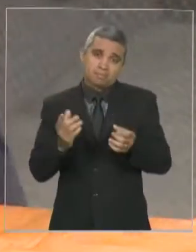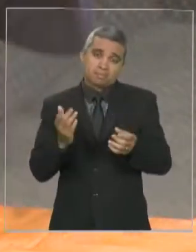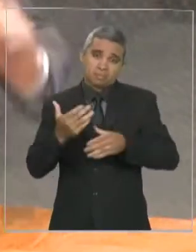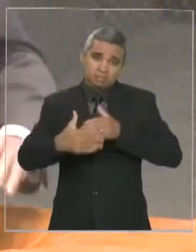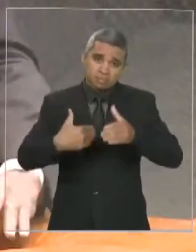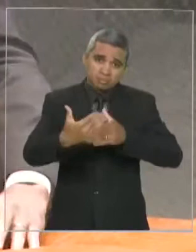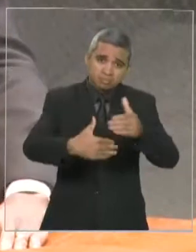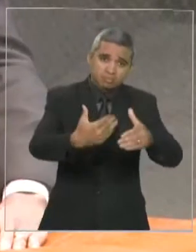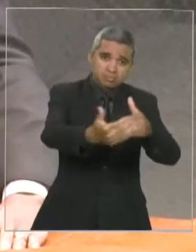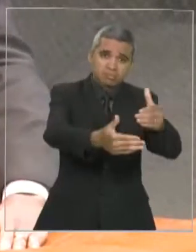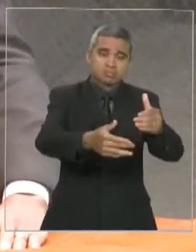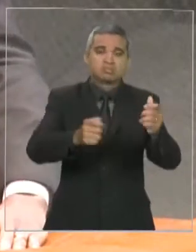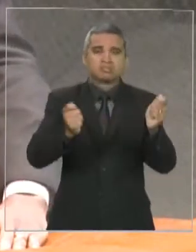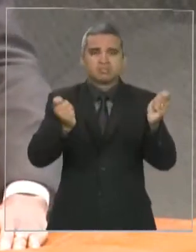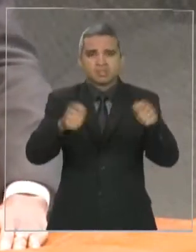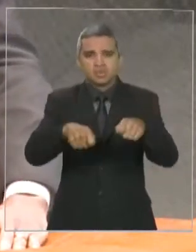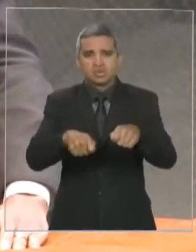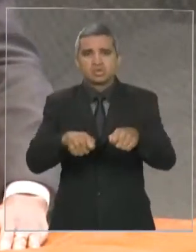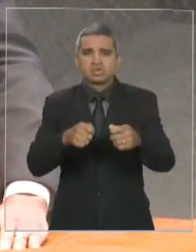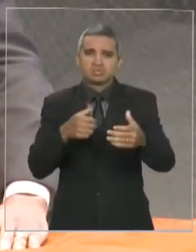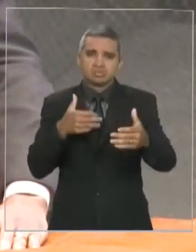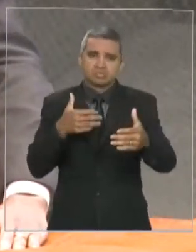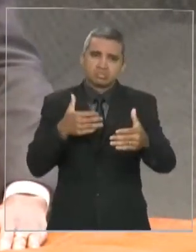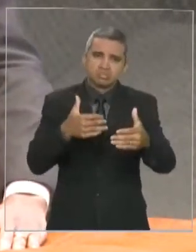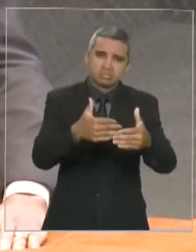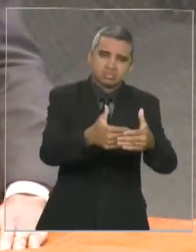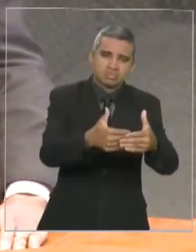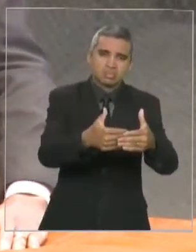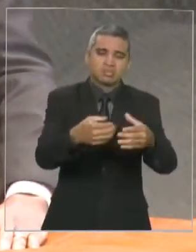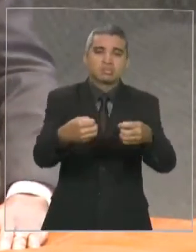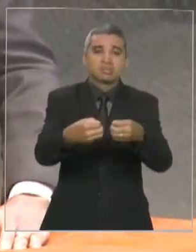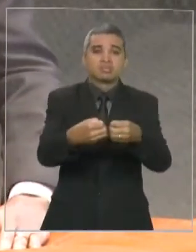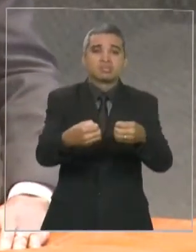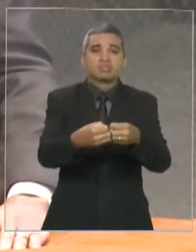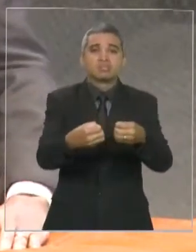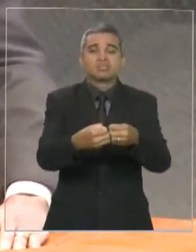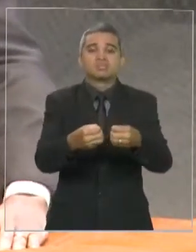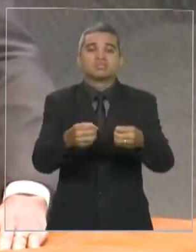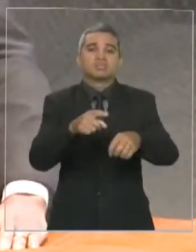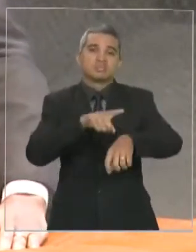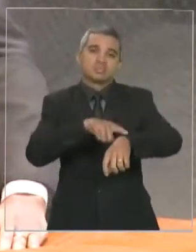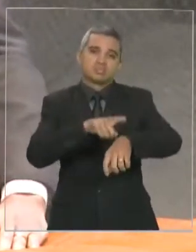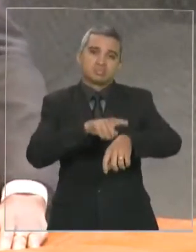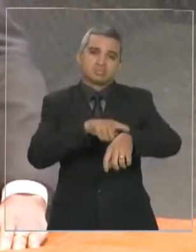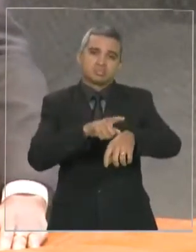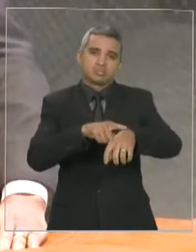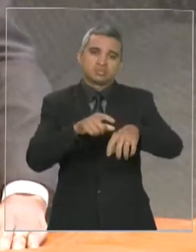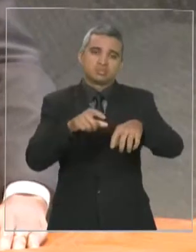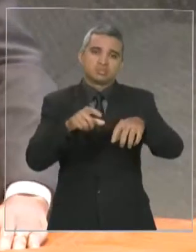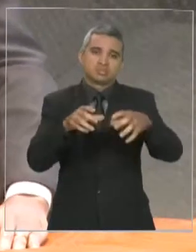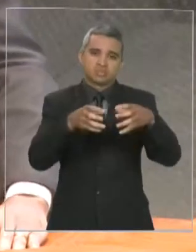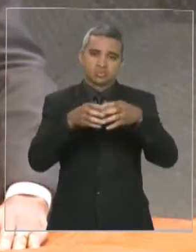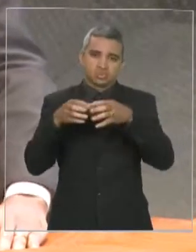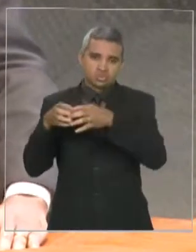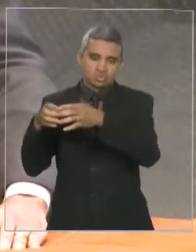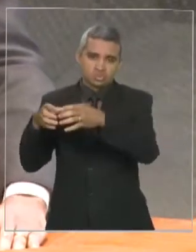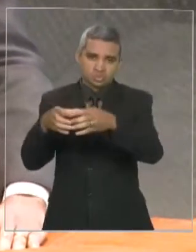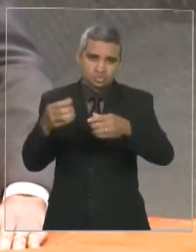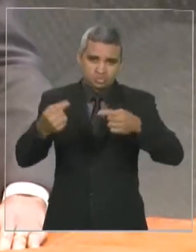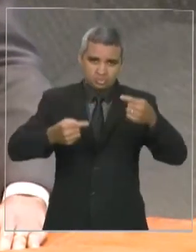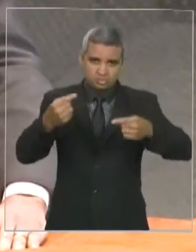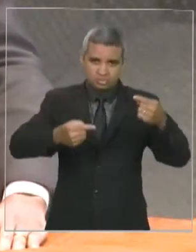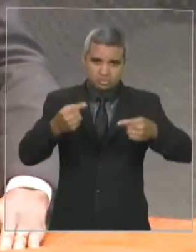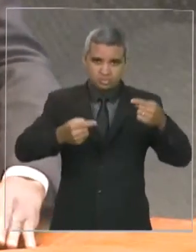vésperas das convenções. E lá, nas vésperas das convenções, antes de iniciar